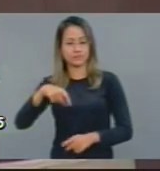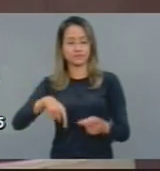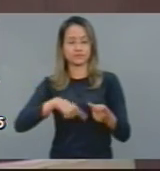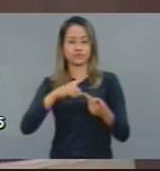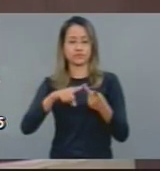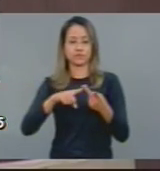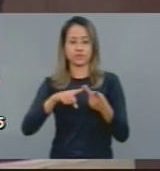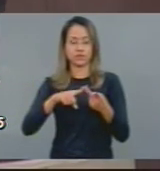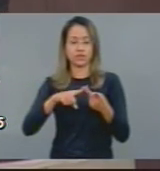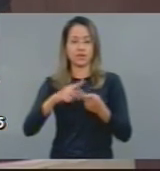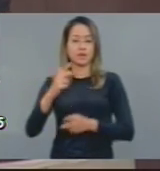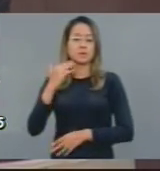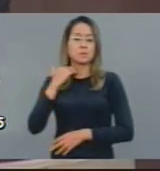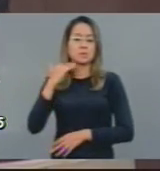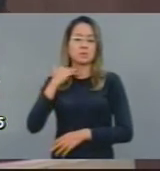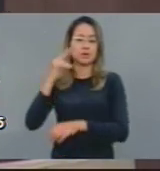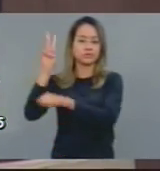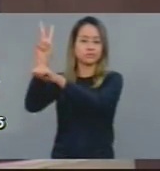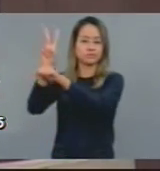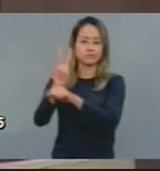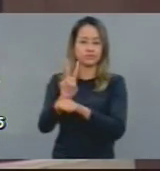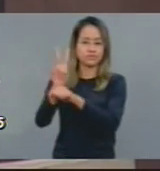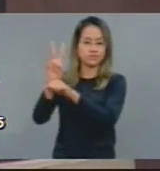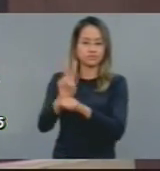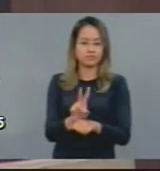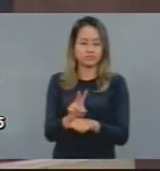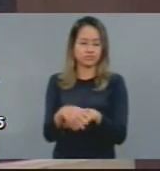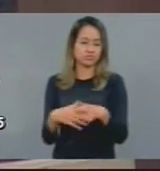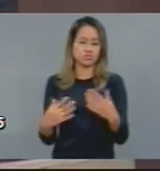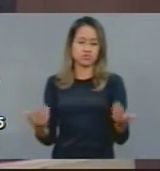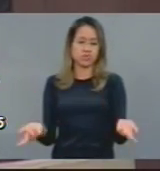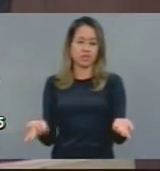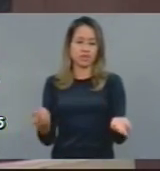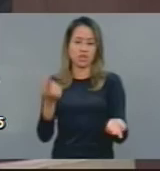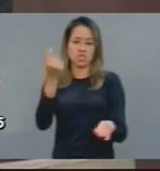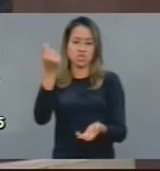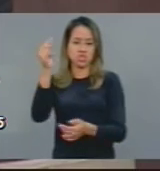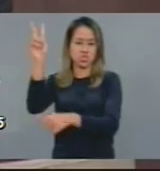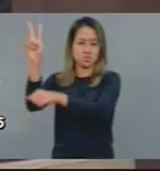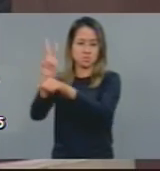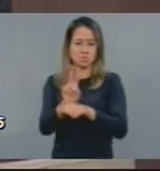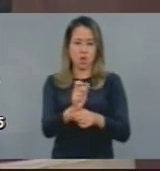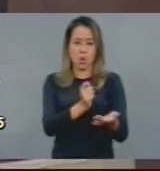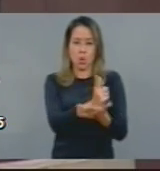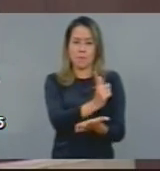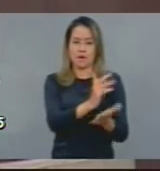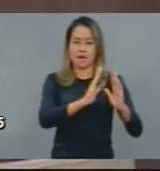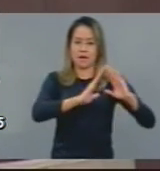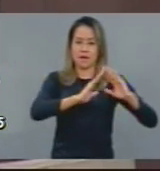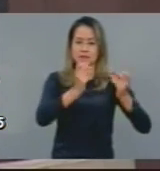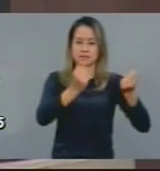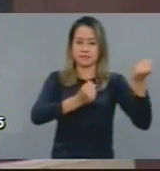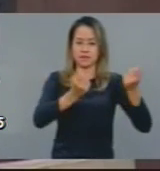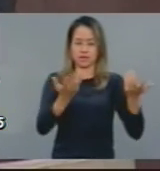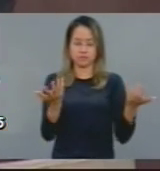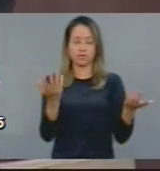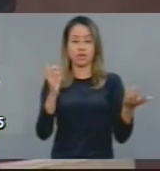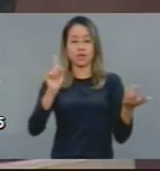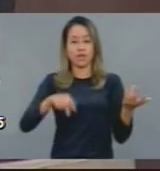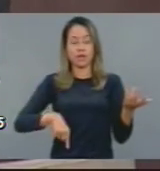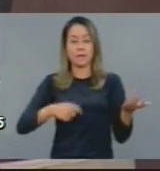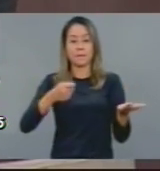crédito e financiamento para aquisição de quaisquer bens, estão na faixa de